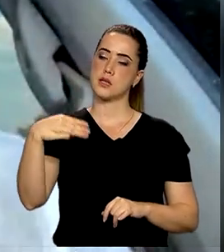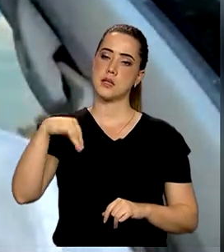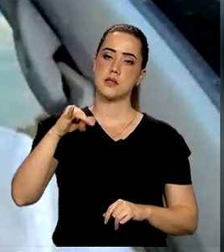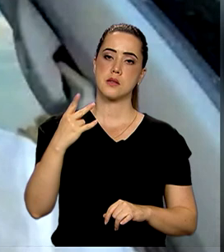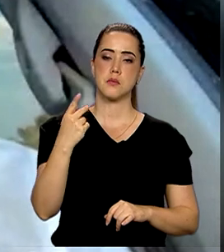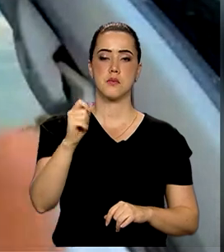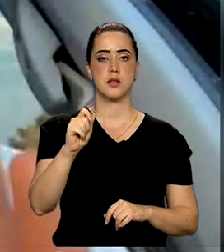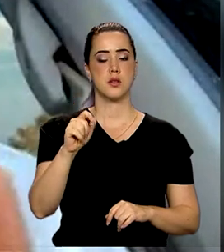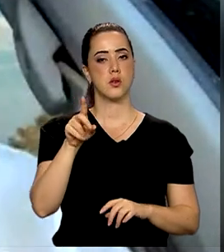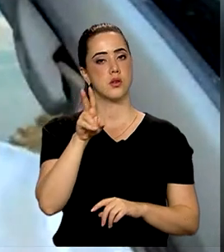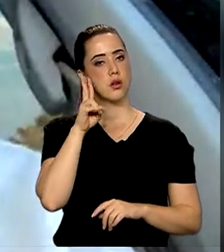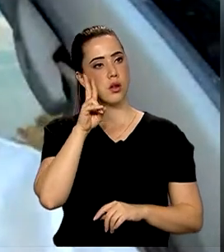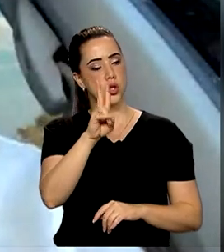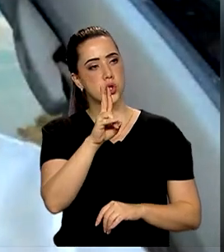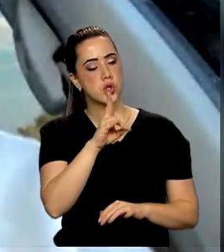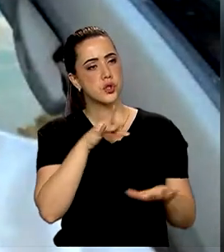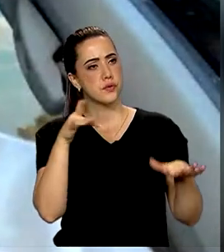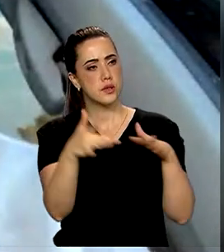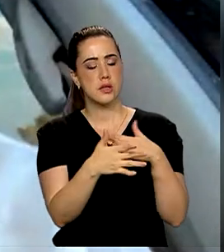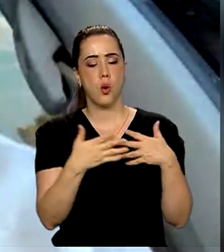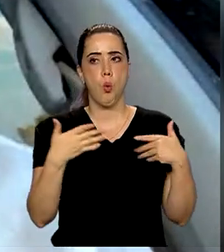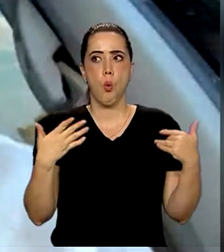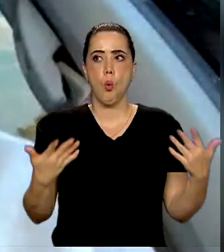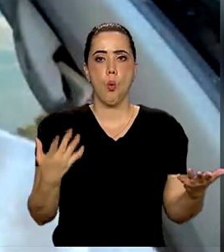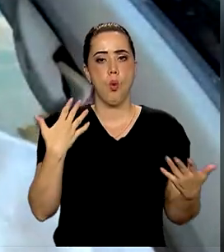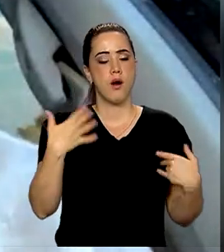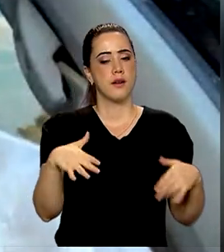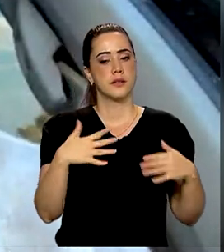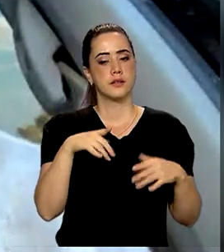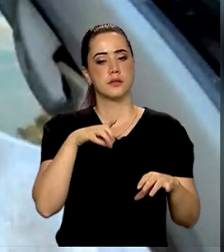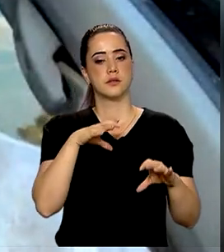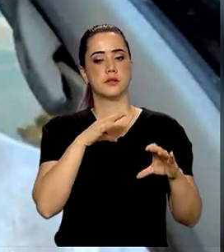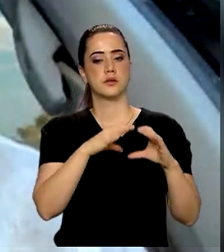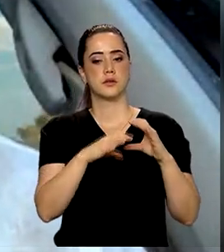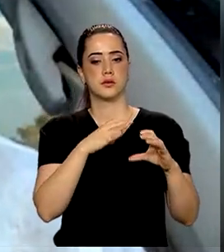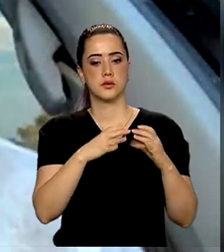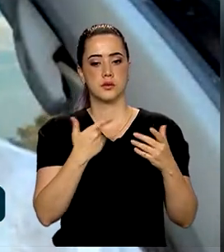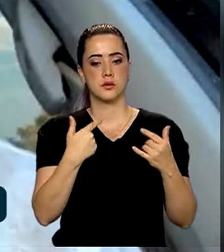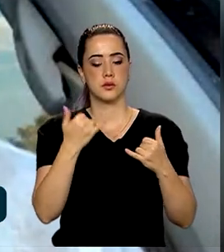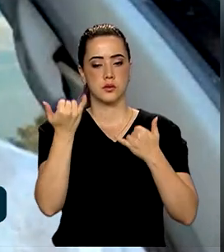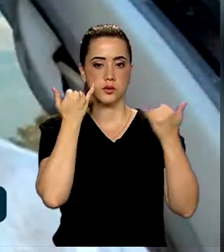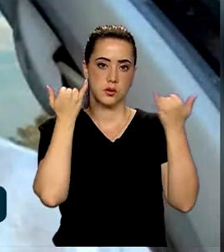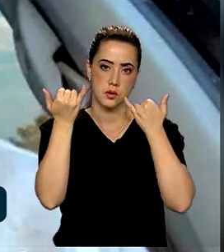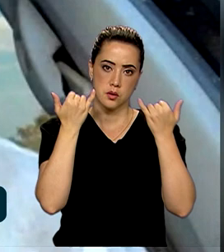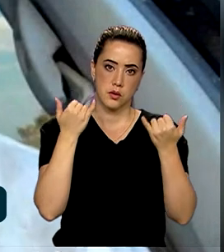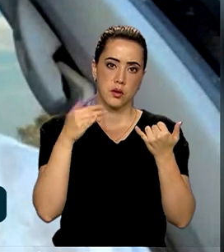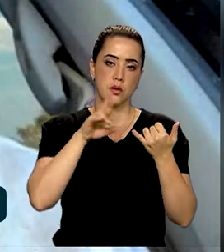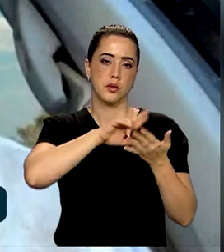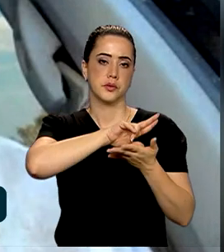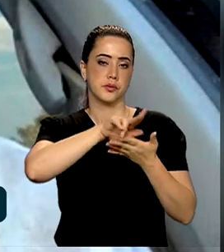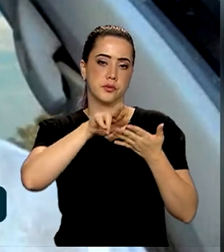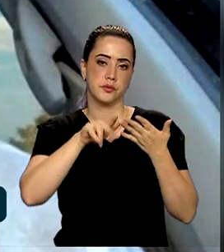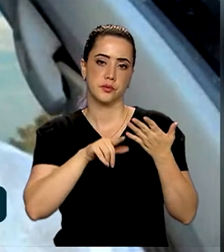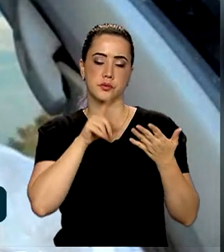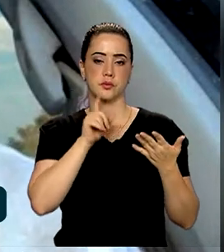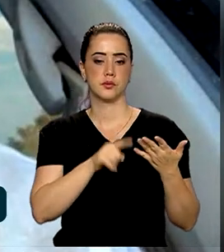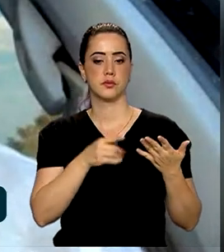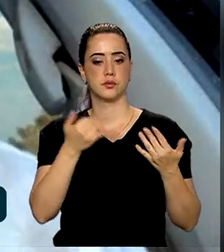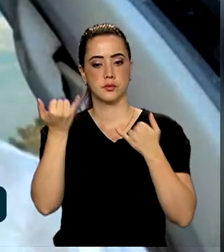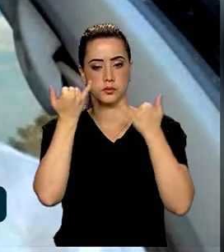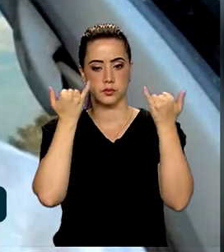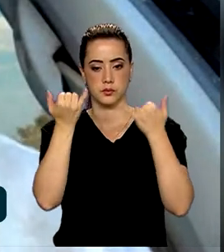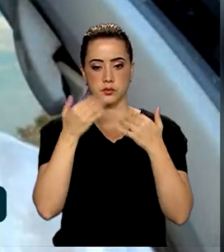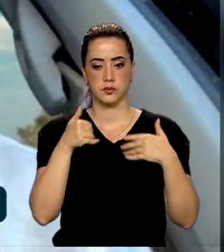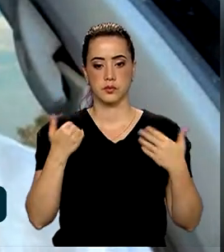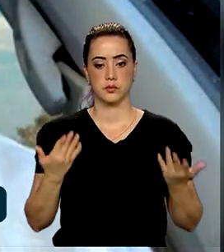tudo pelas redes sociais, tudo pelos canais de informação, os veículos de informação